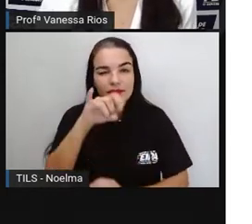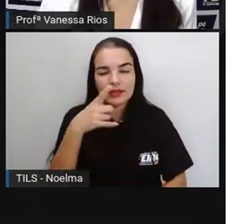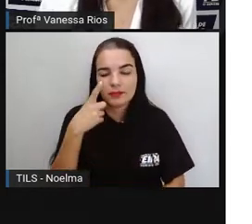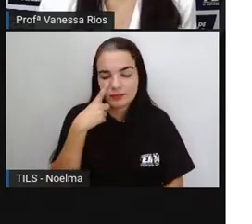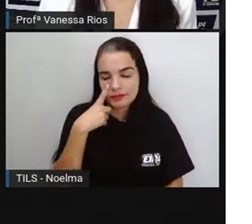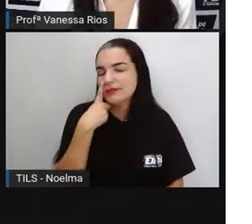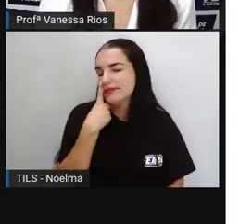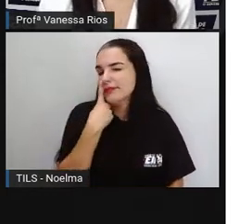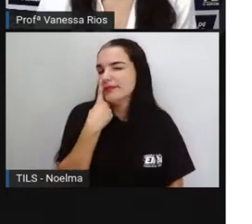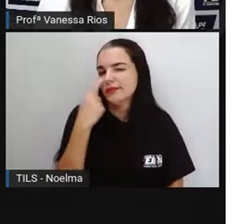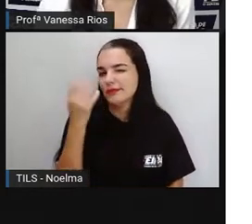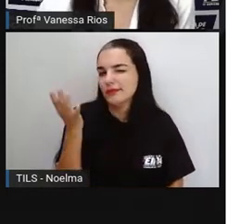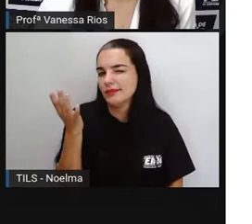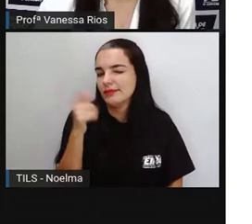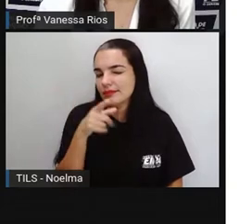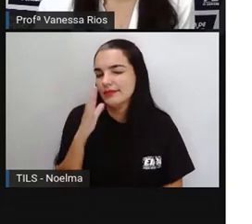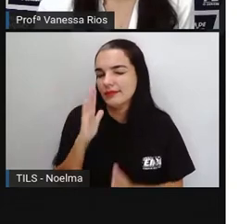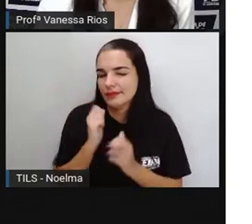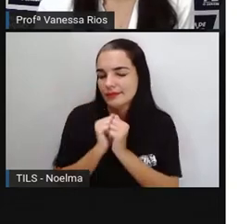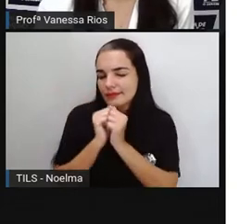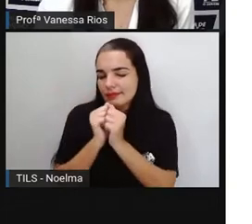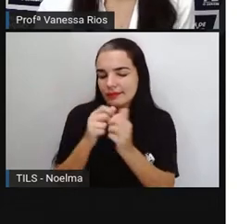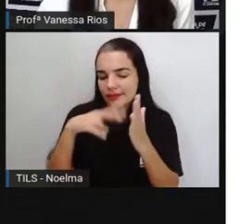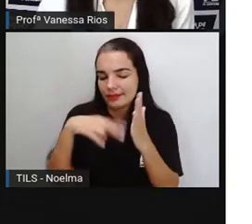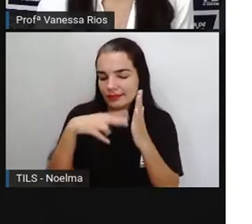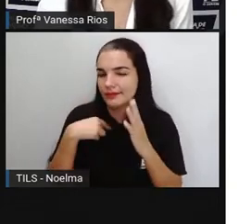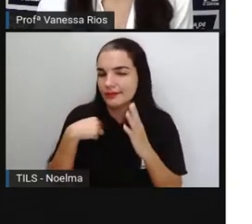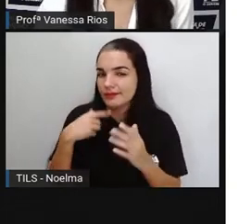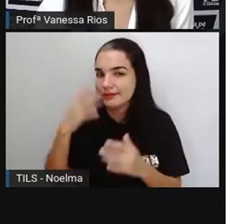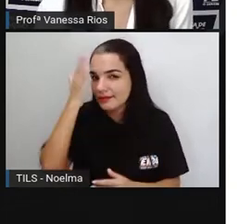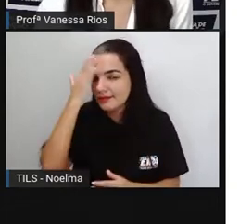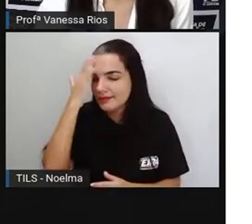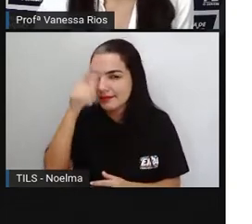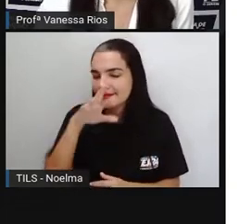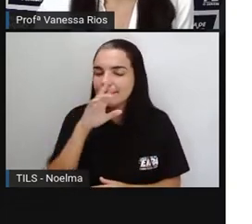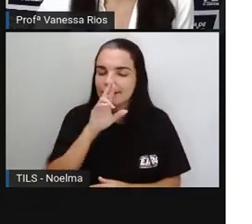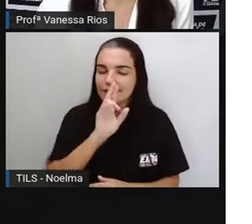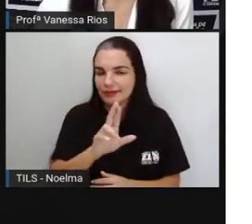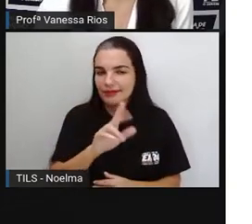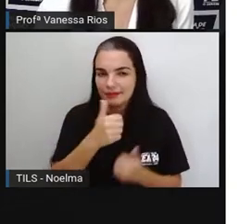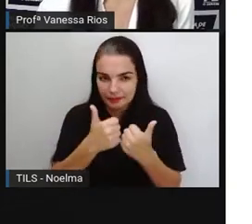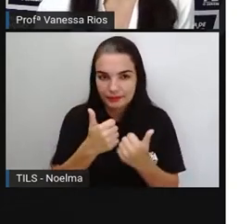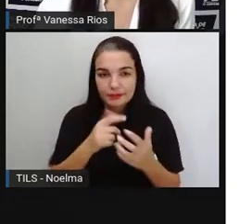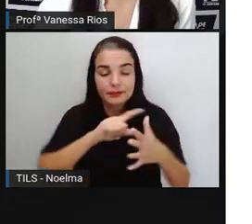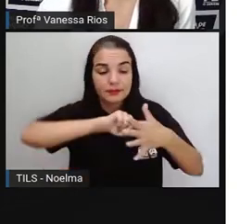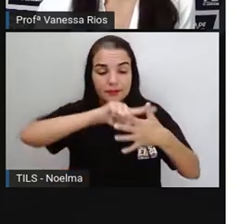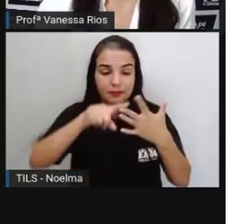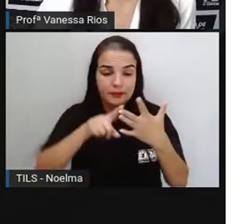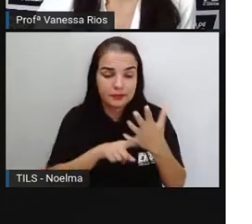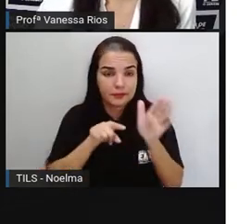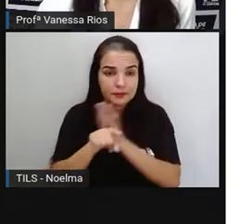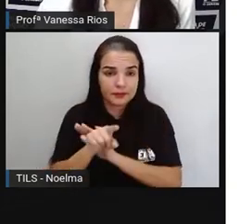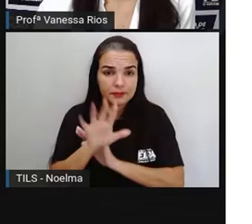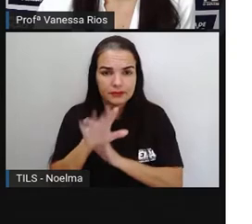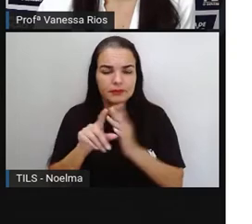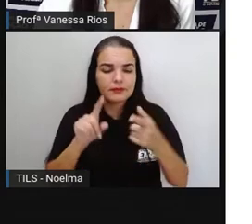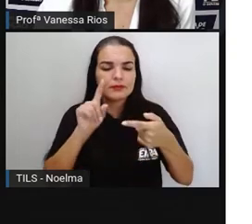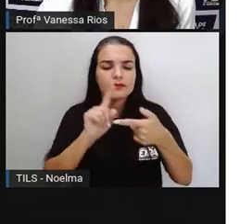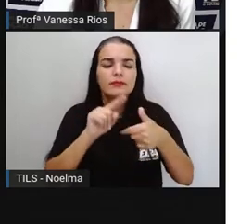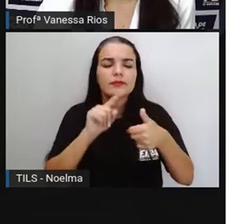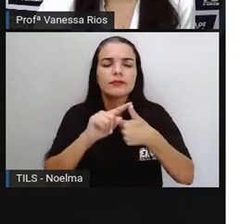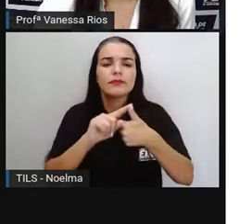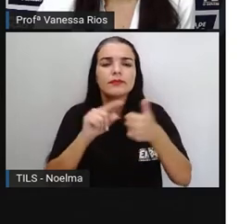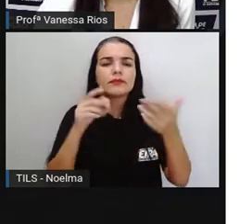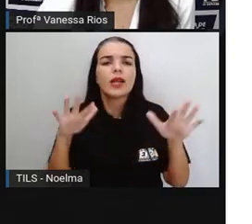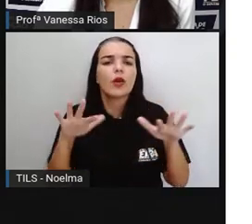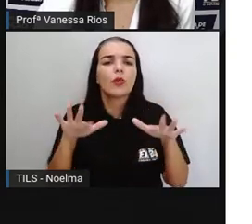atenção e acompanharam aí a leitura junto comigo, tenho certeza que vão saber responder. De qual tema trata a